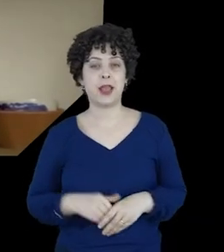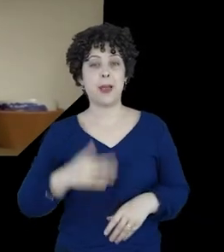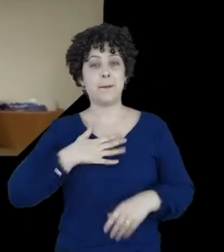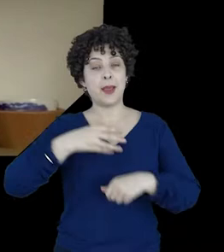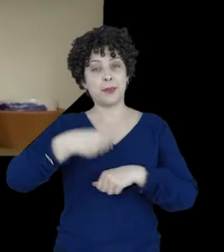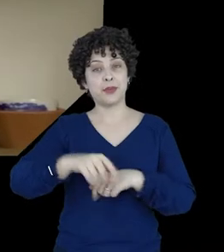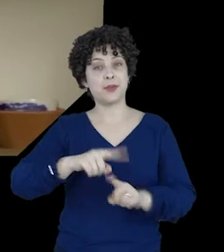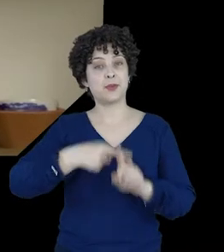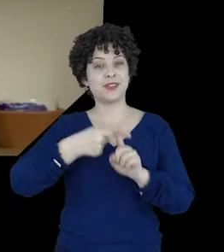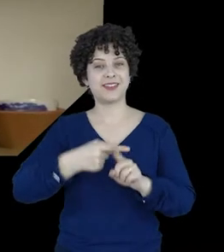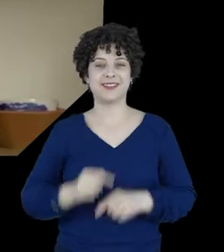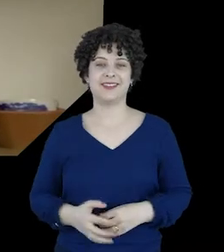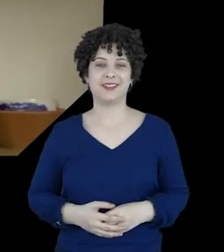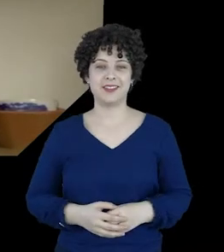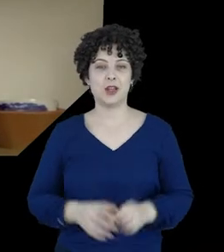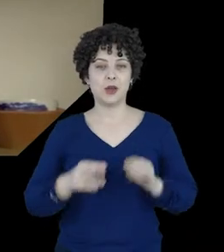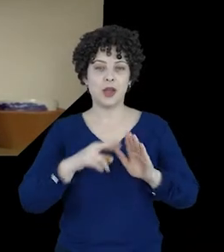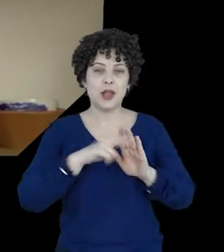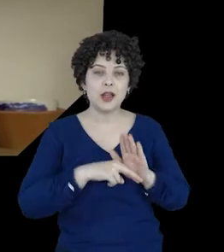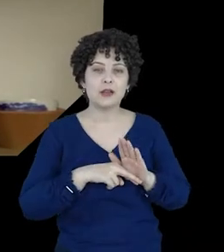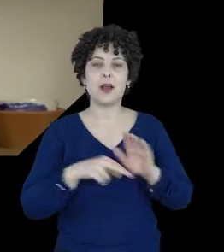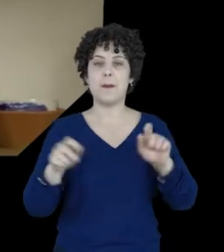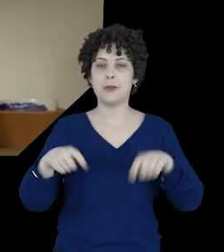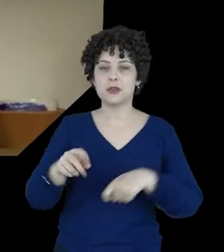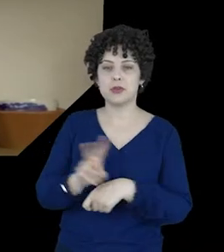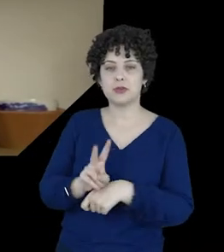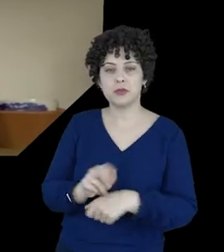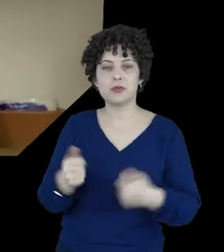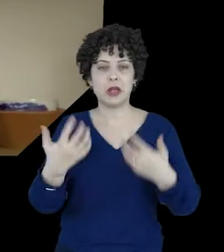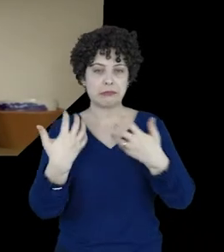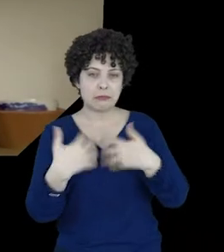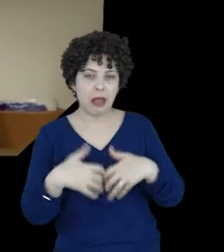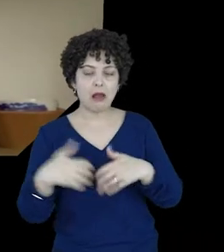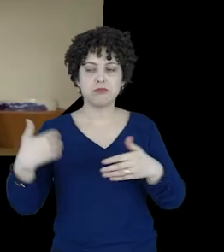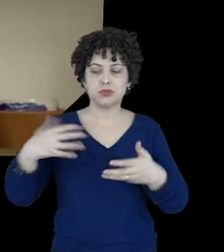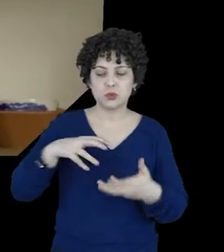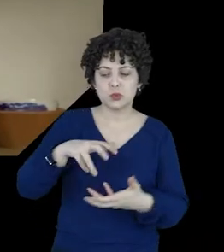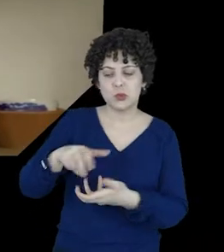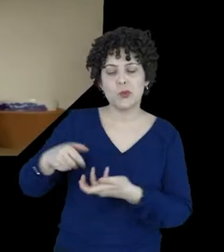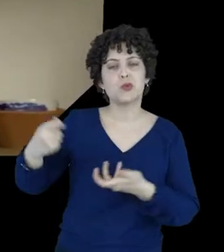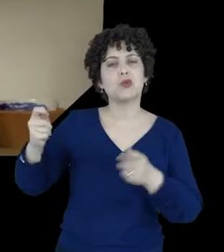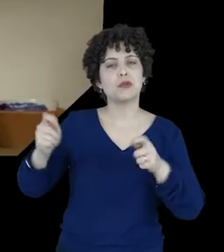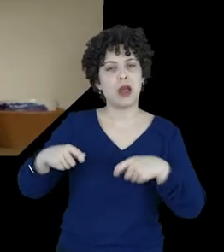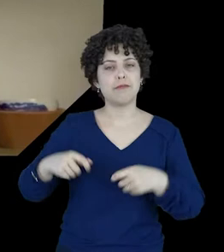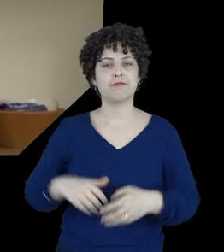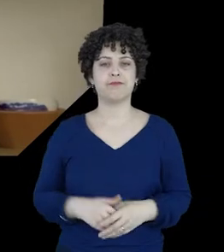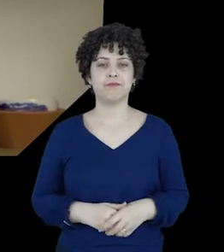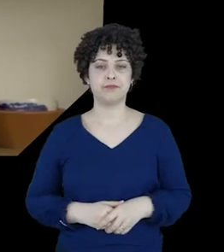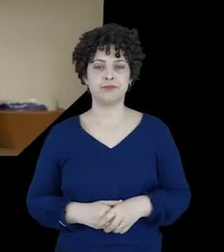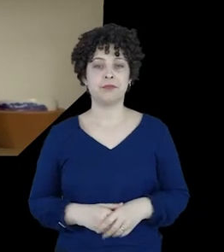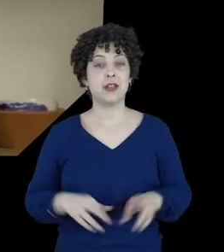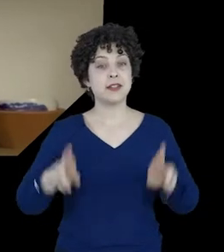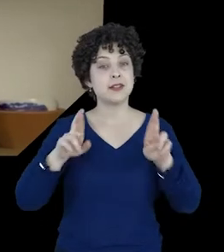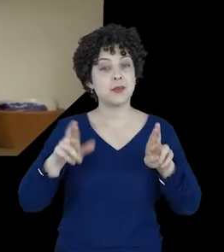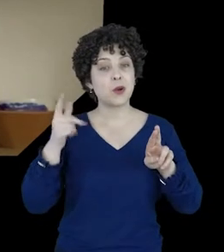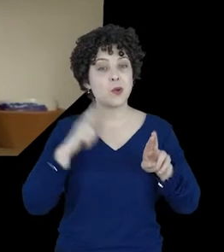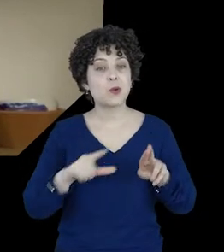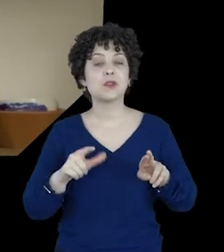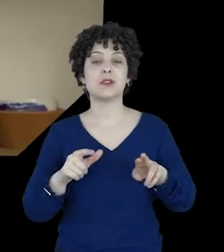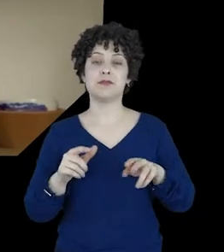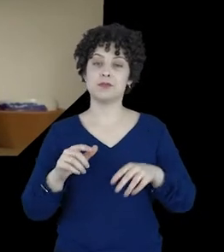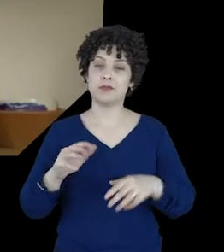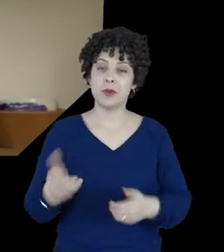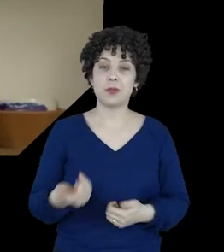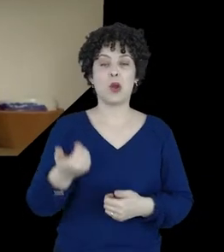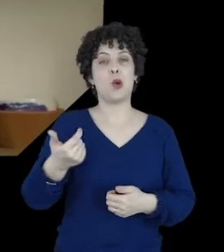Essa é minha mensagem positiva. Regulamentação é possível, funciona e tem acontecido no mundo todo. Espero ter sido útil para suas